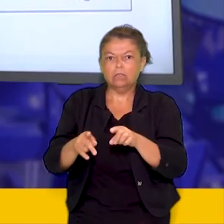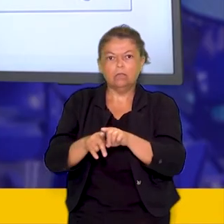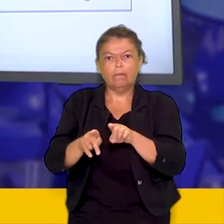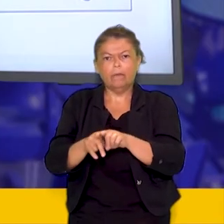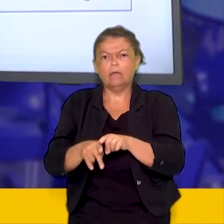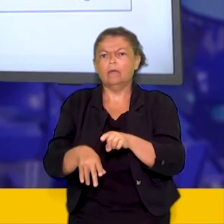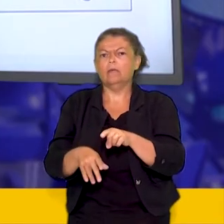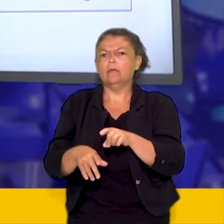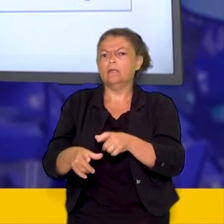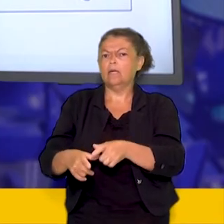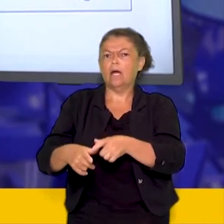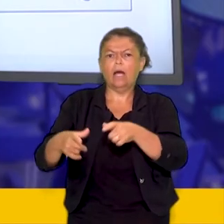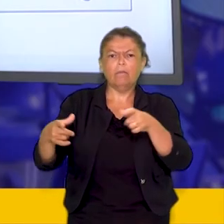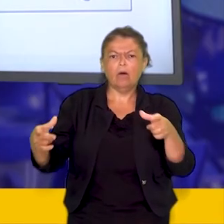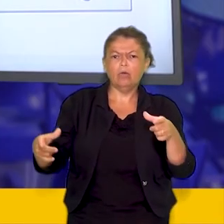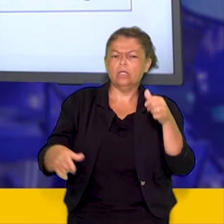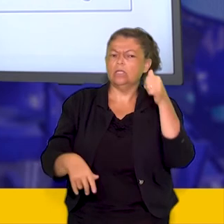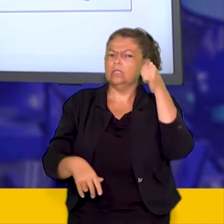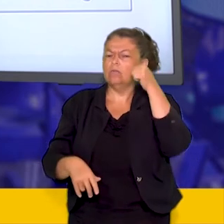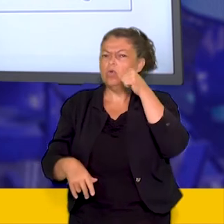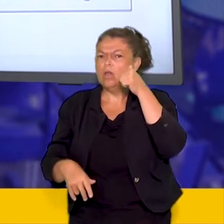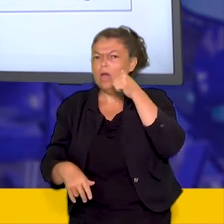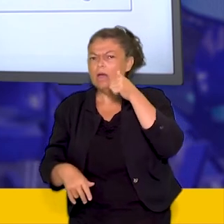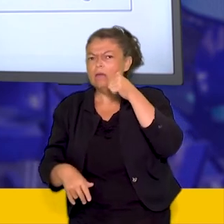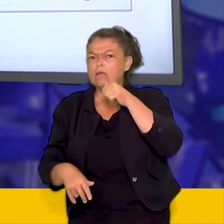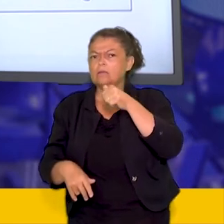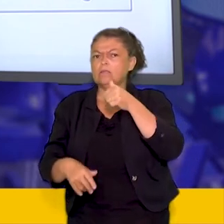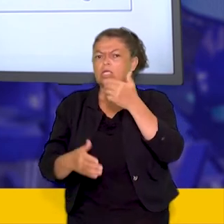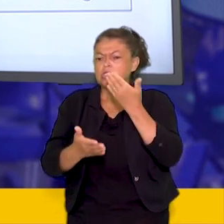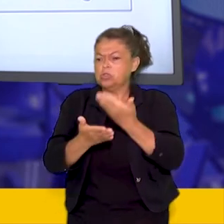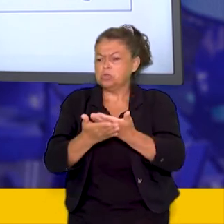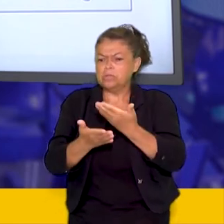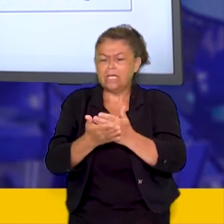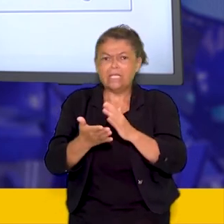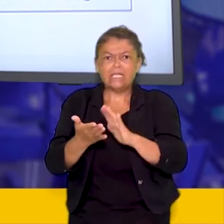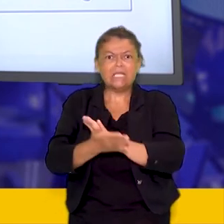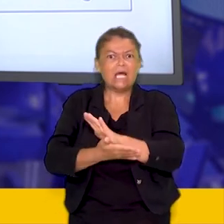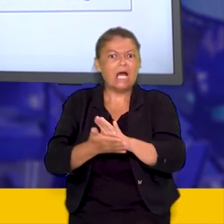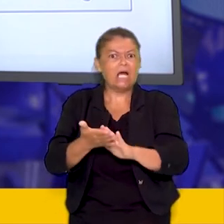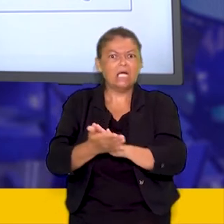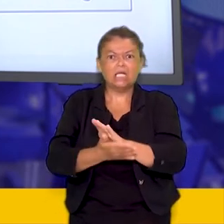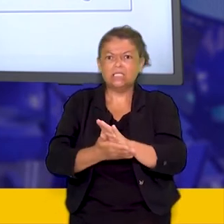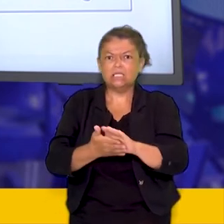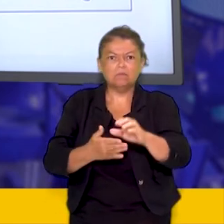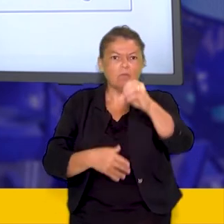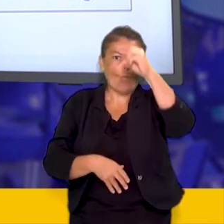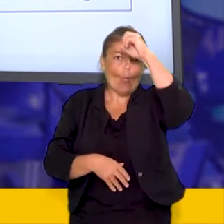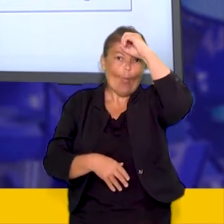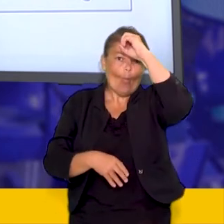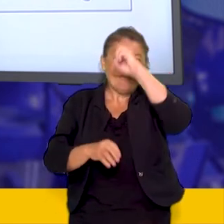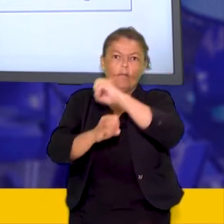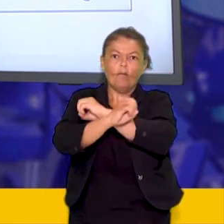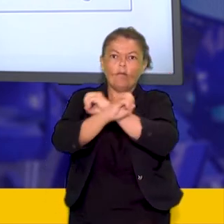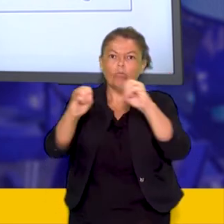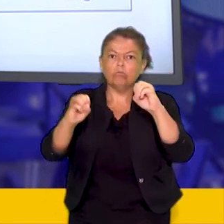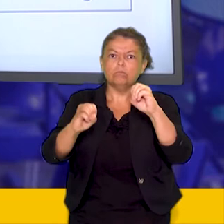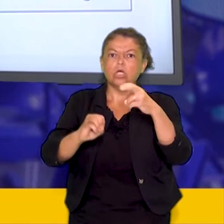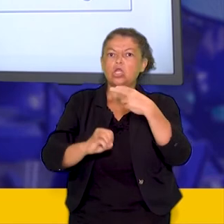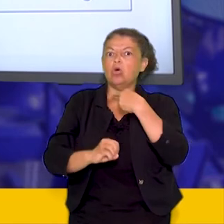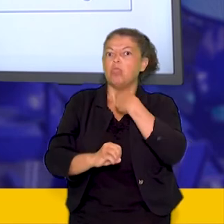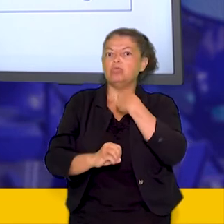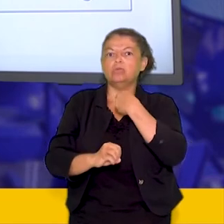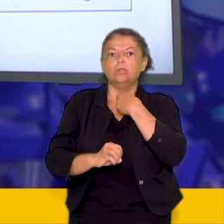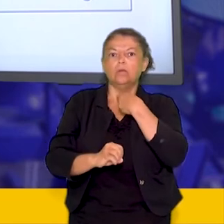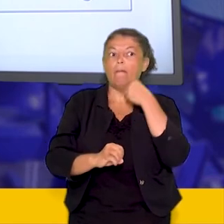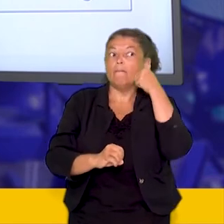maioria da população da época mendigos entre outros não poderiam votar conforme previa a